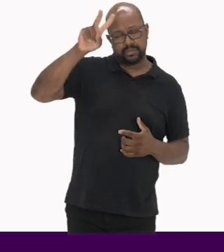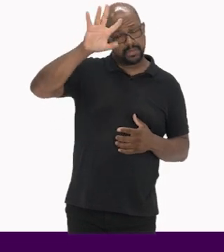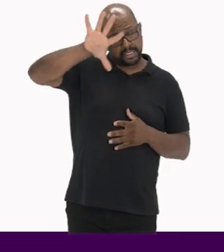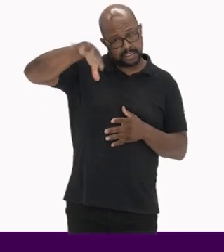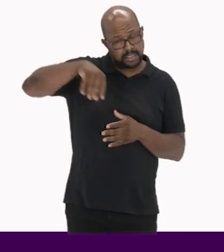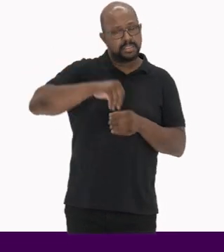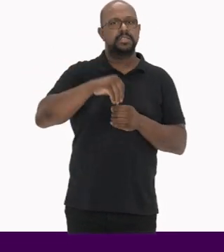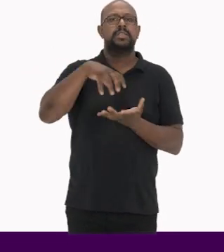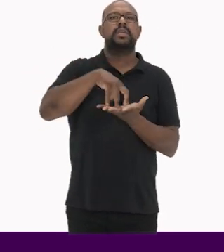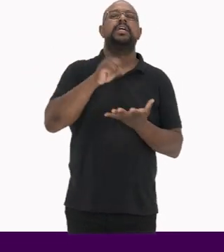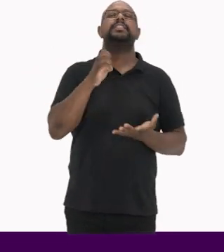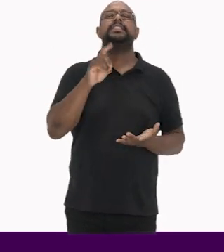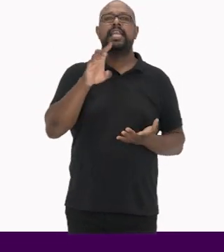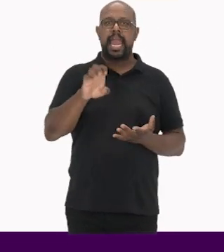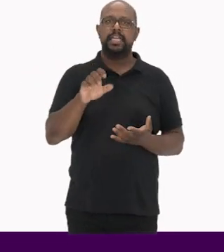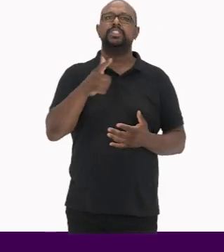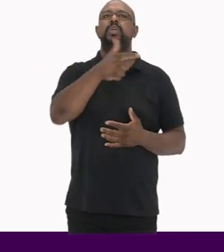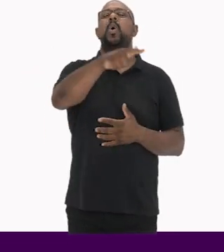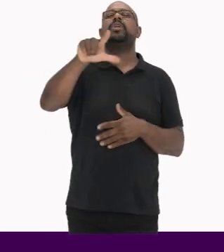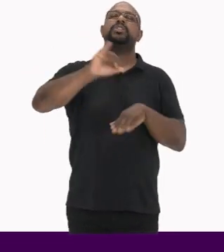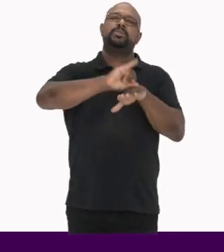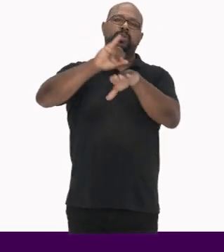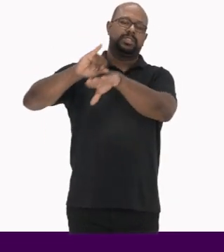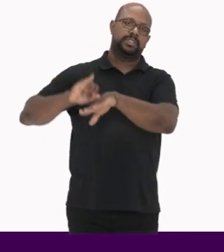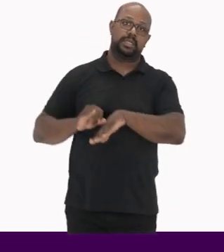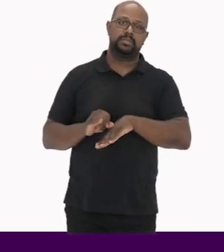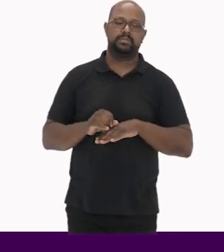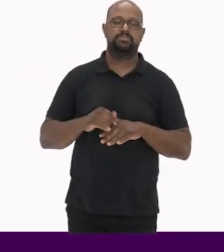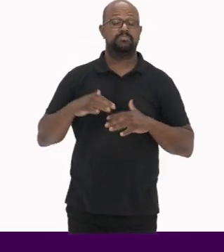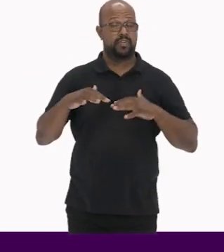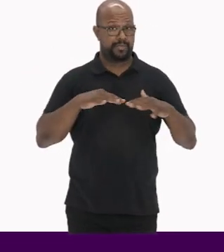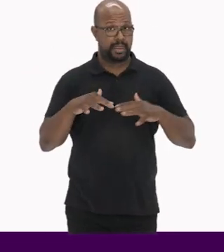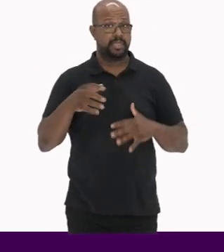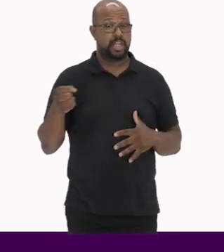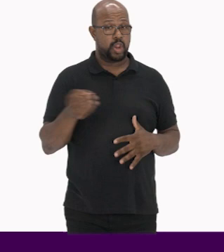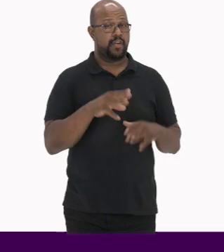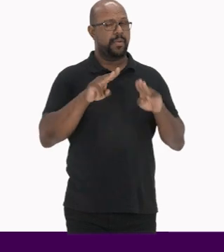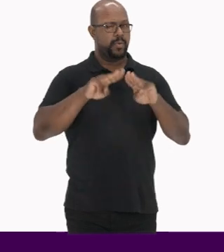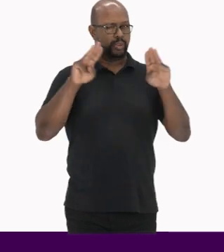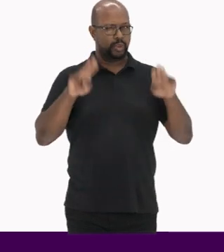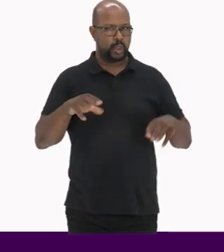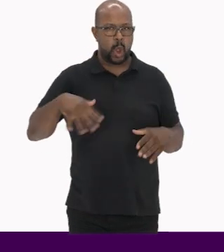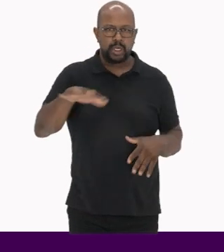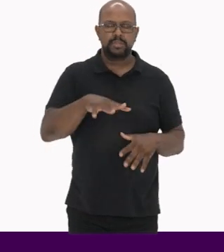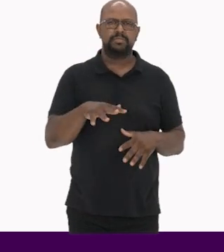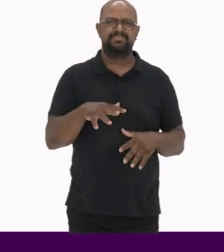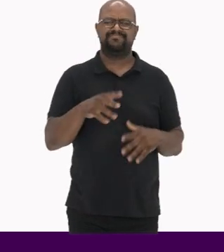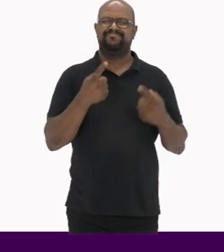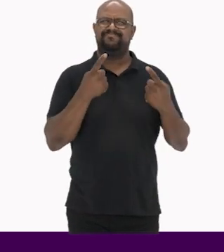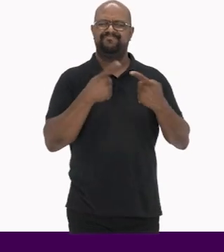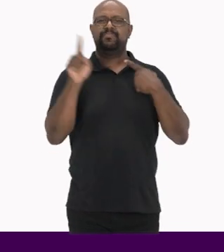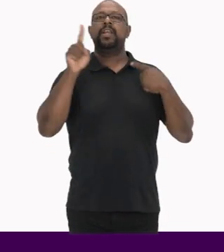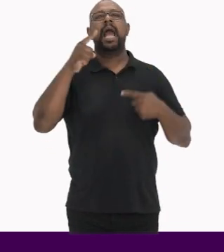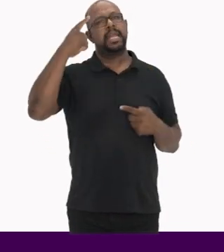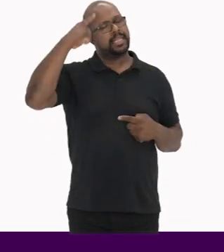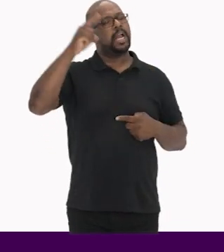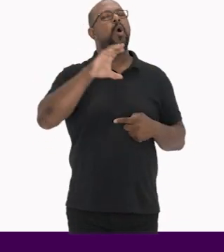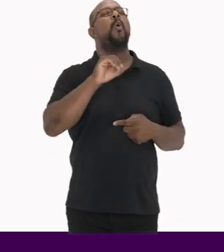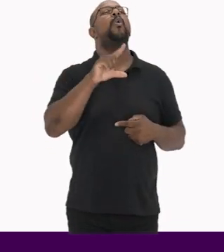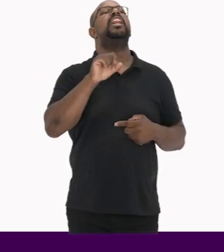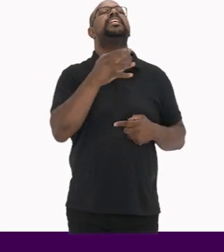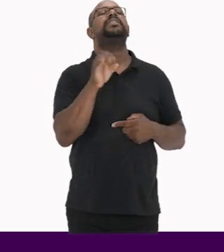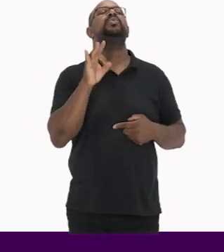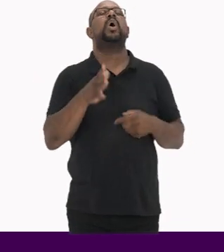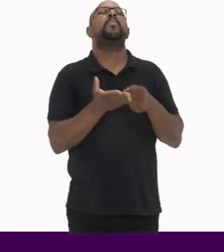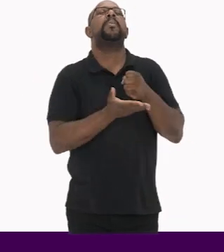na sede do museu e nas outras exposições O movimento da nova museologia propôs o rompimento com a ideia de coleção